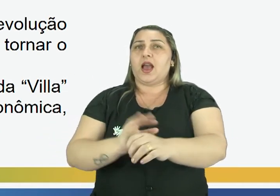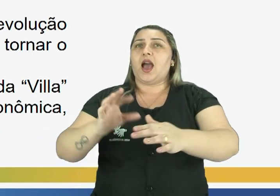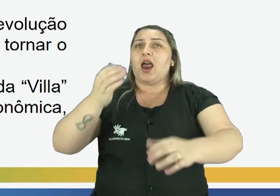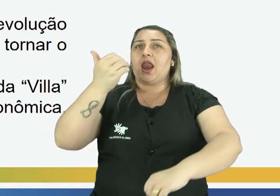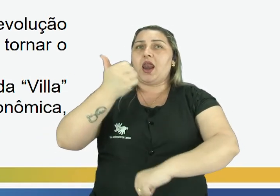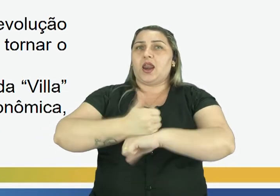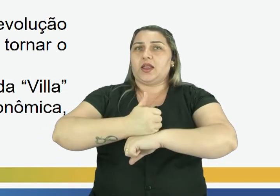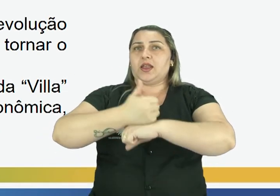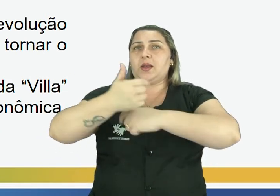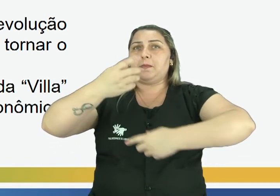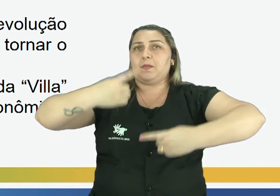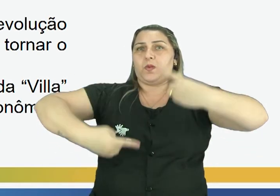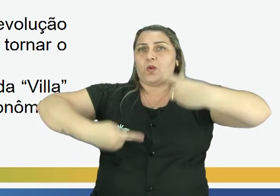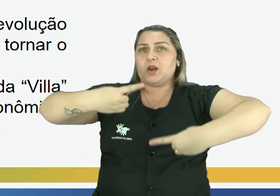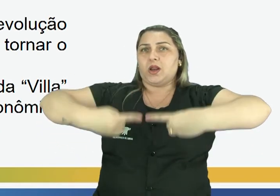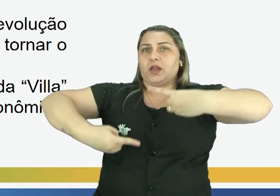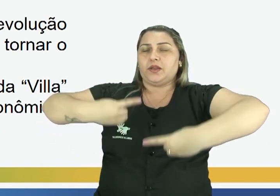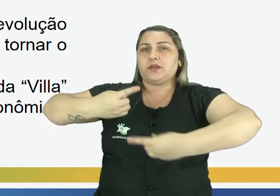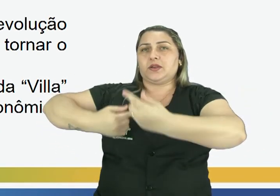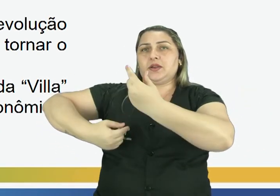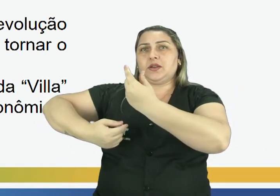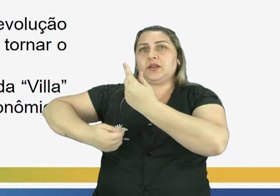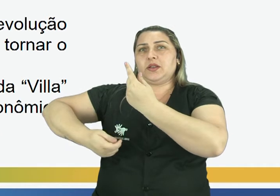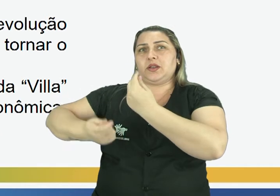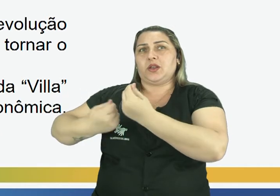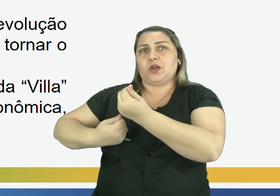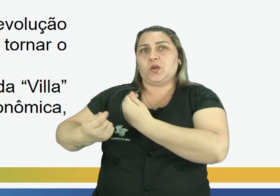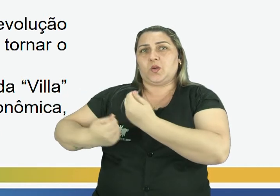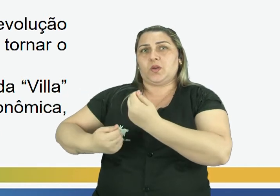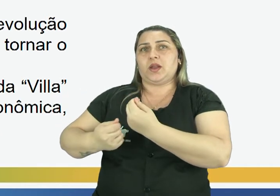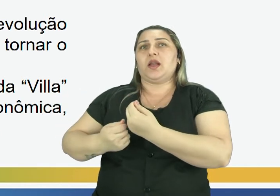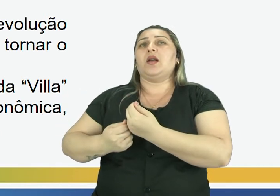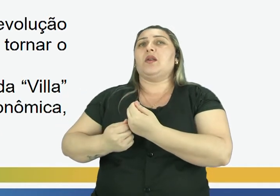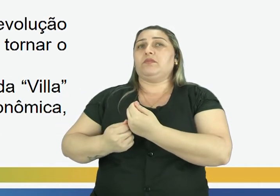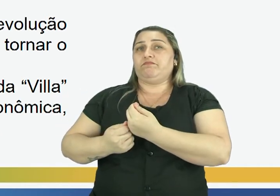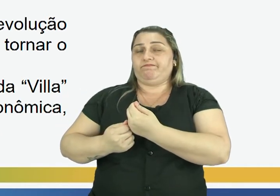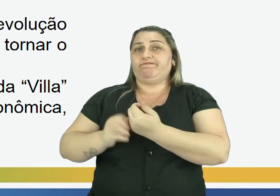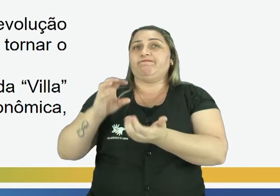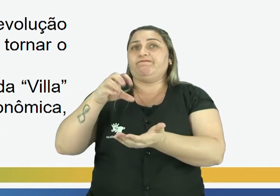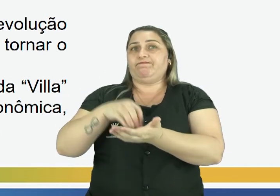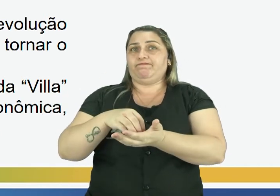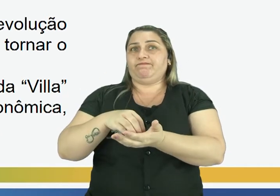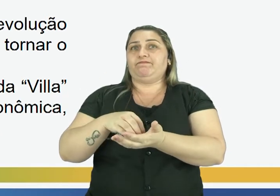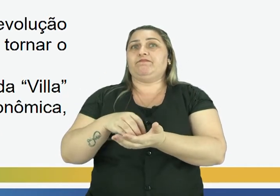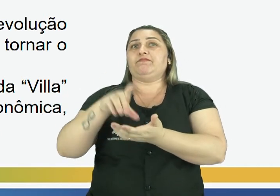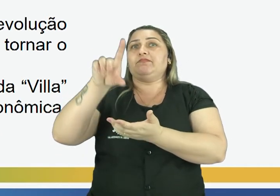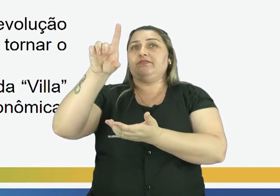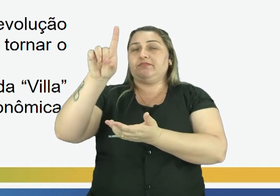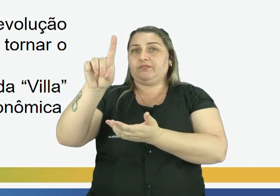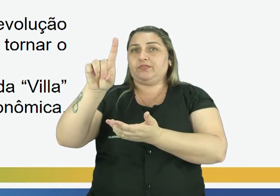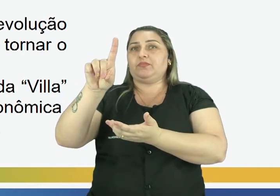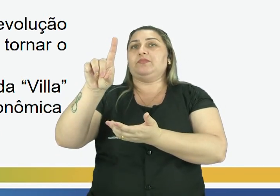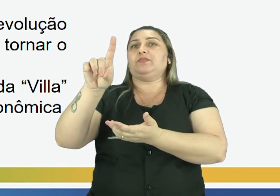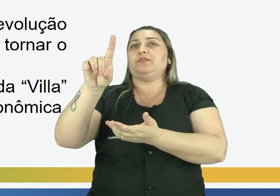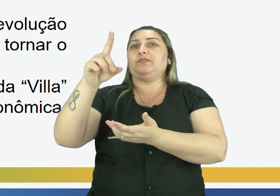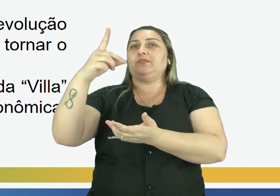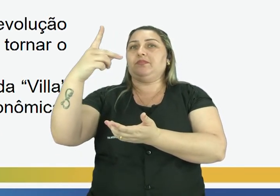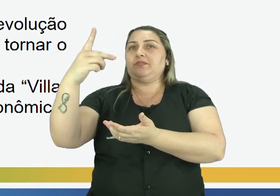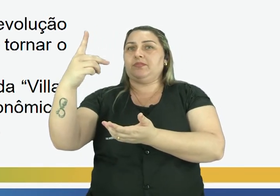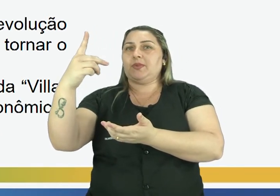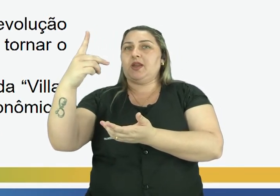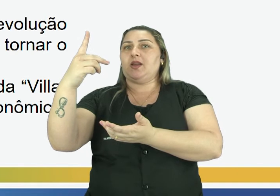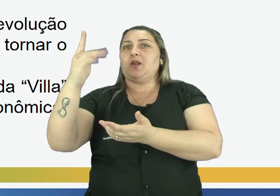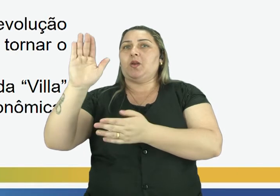liderança política e econômica, tornando-se a sede do departamento do Alto Acre. Então, percebam que